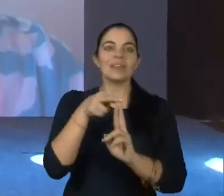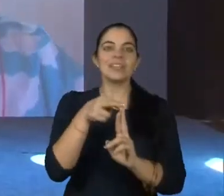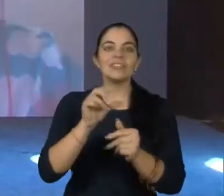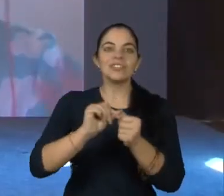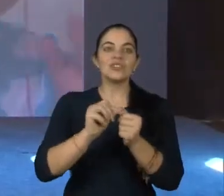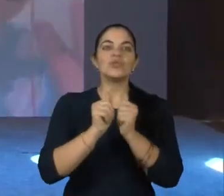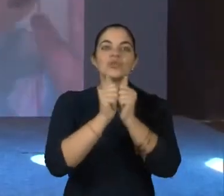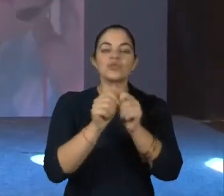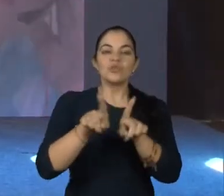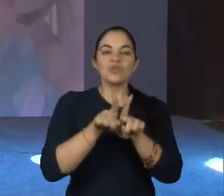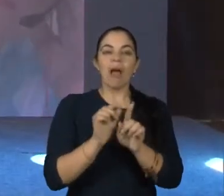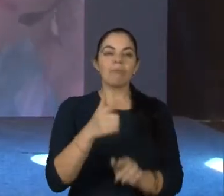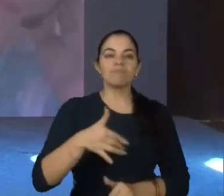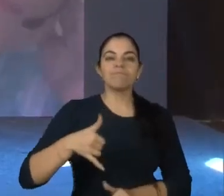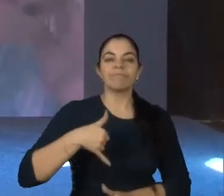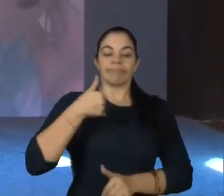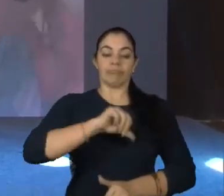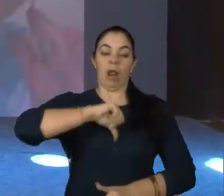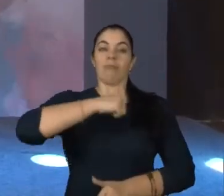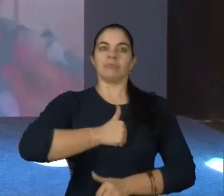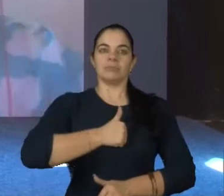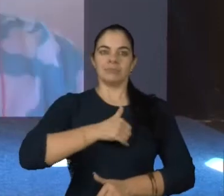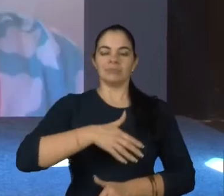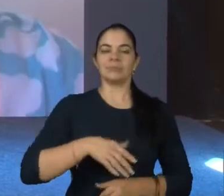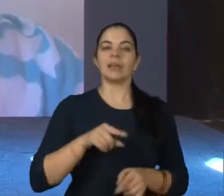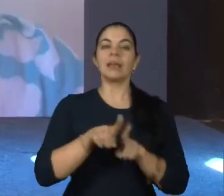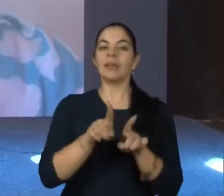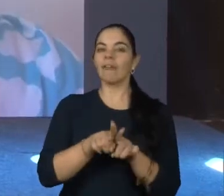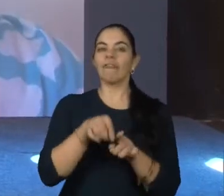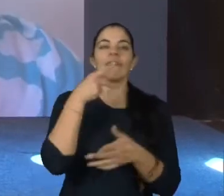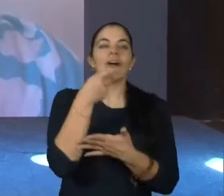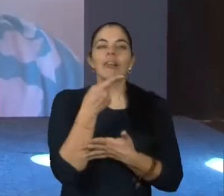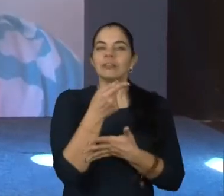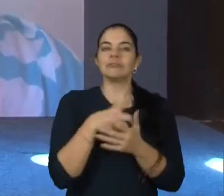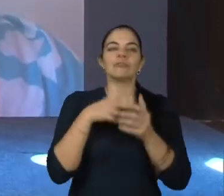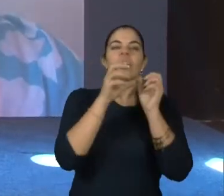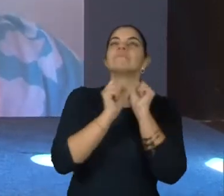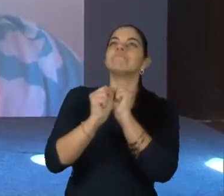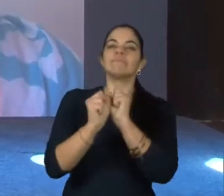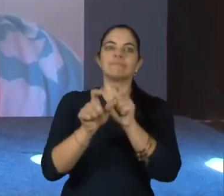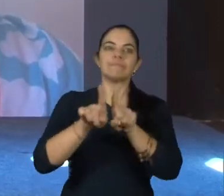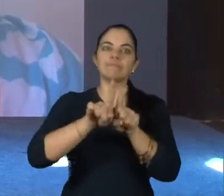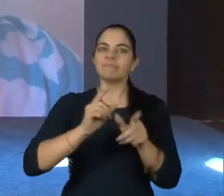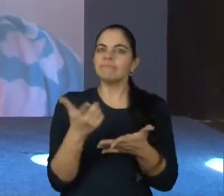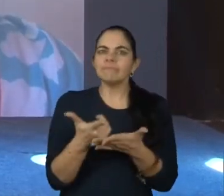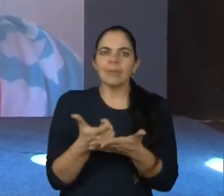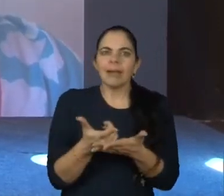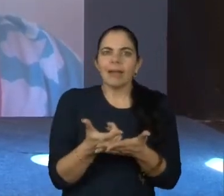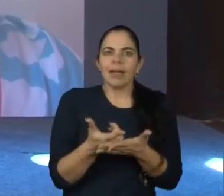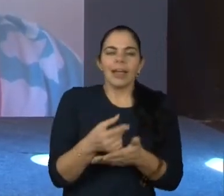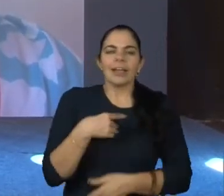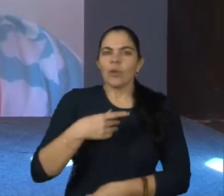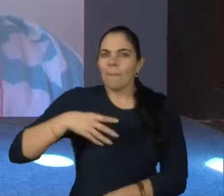moda, falando sobre autoestima, falando sobre aceitação, né? E o melhor